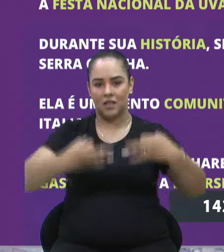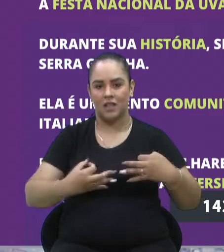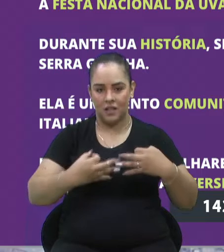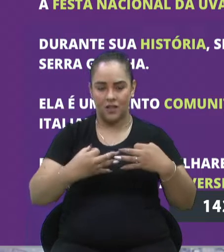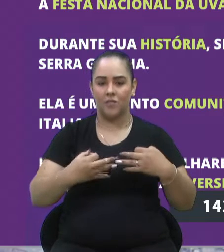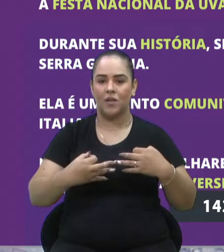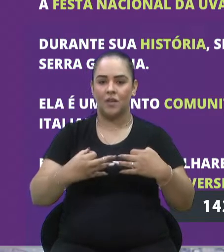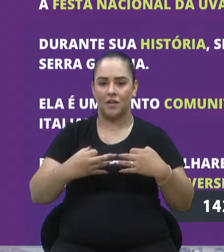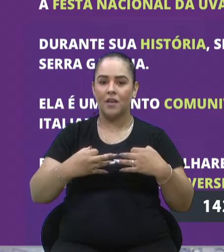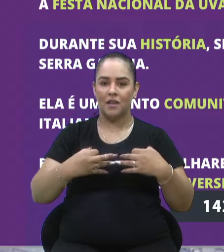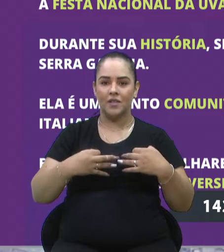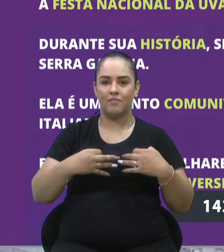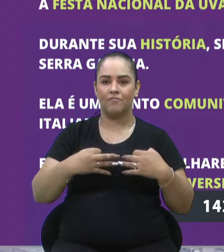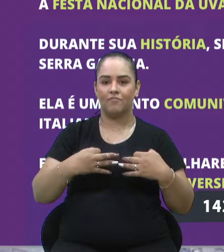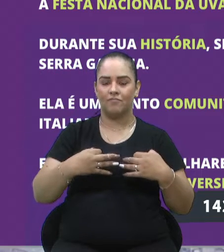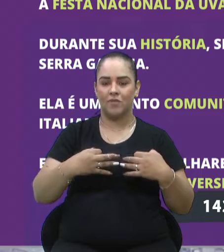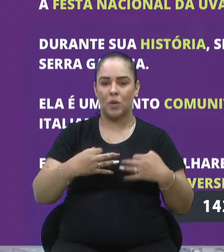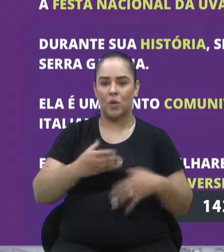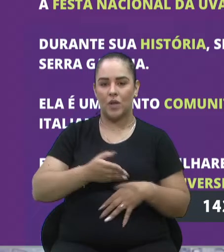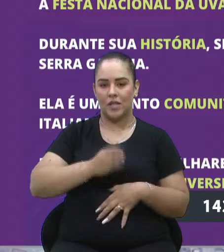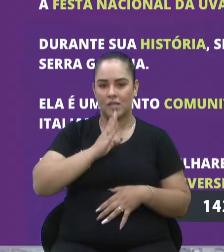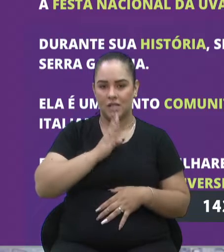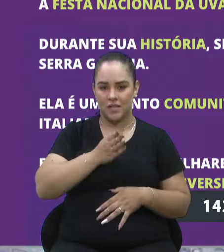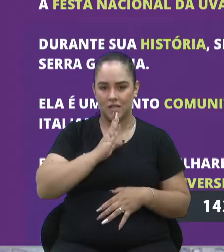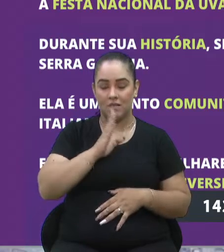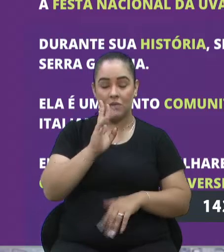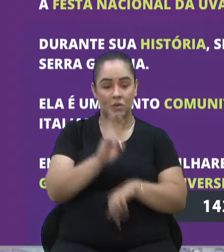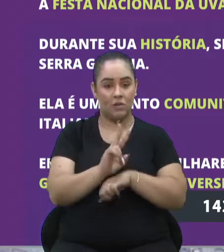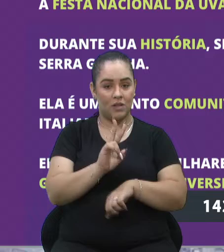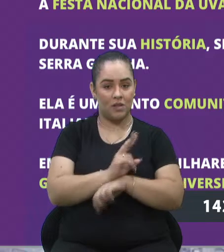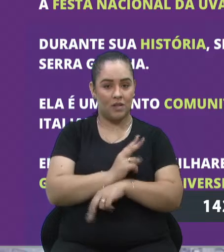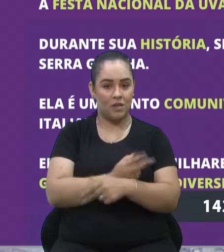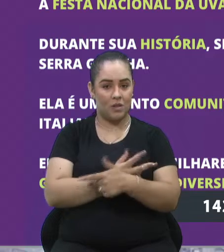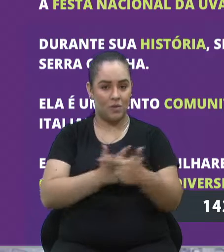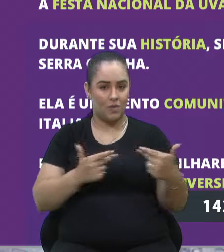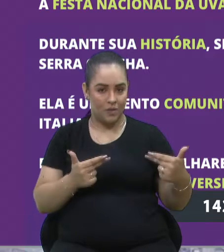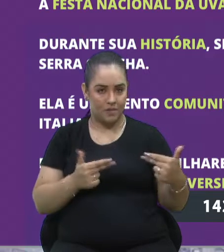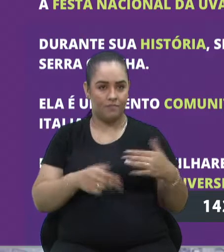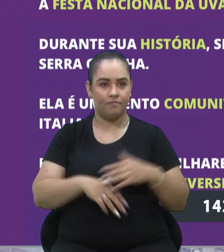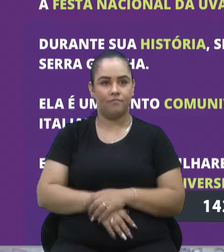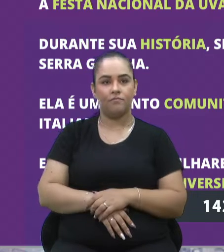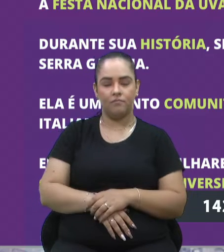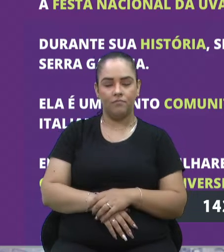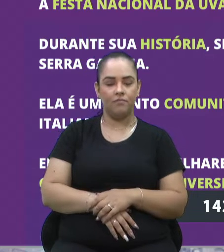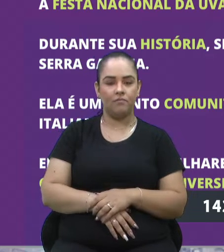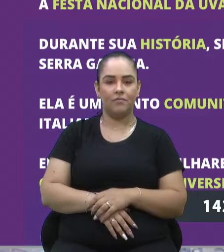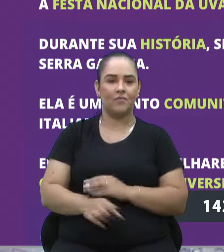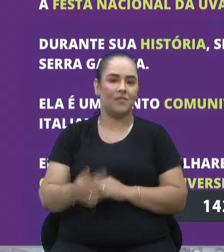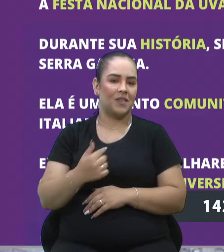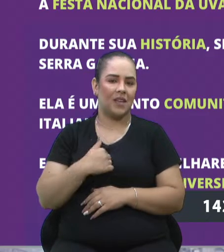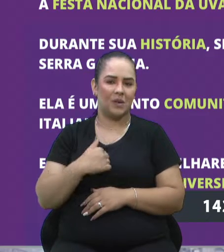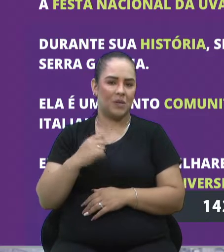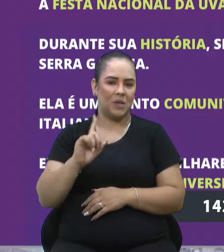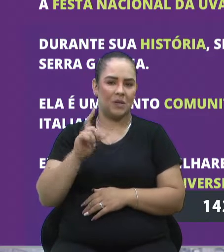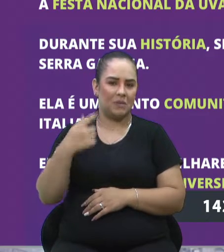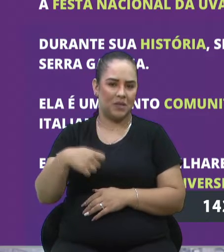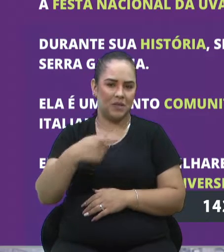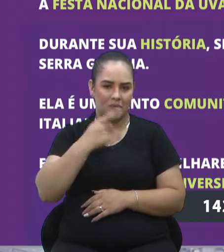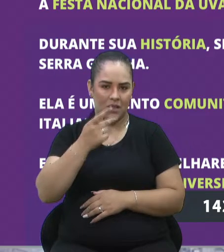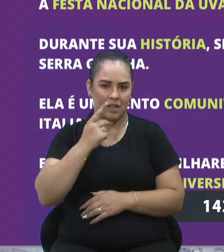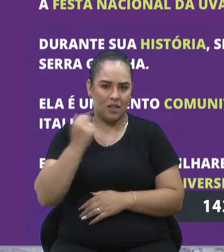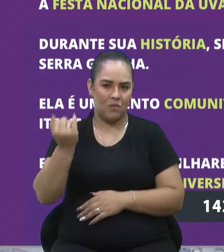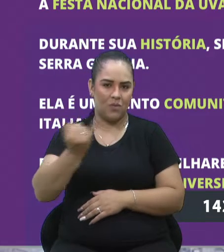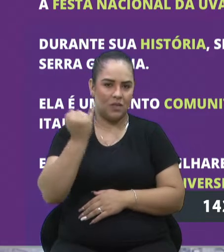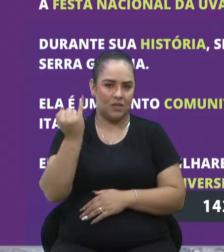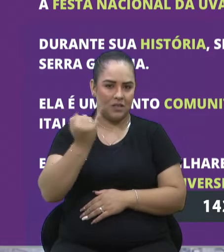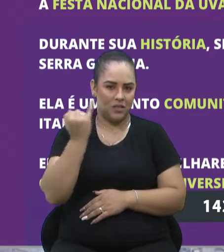preservação desses bens imateriais. Eu acho aqui que eu não preciso falar da importância da festa,